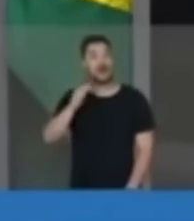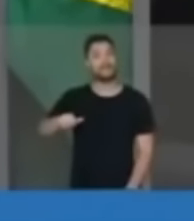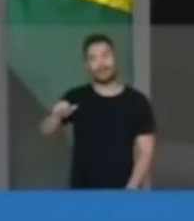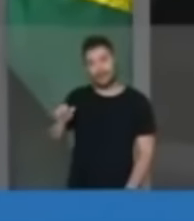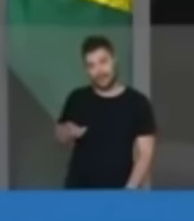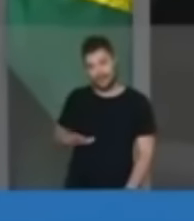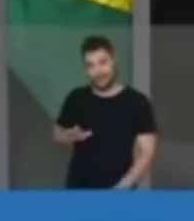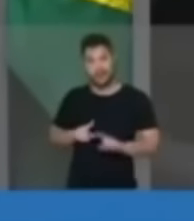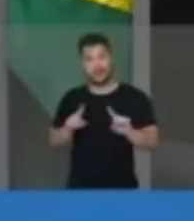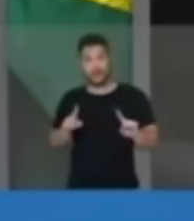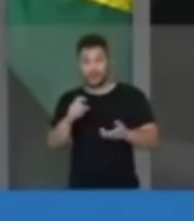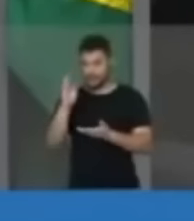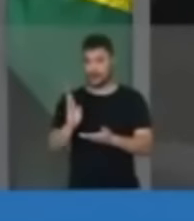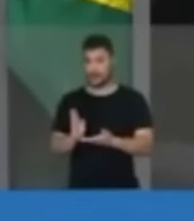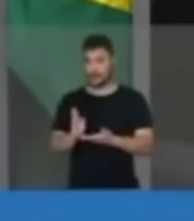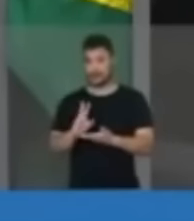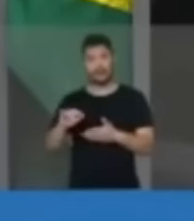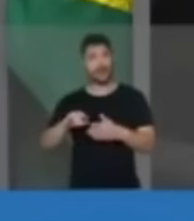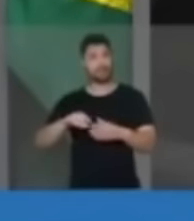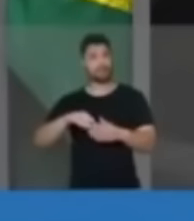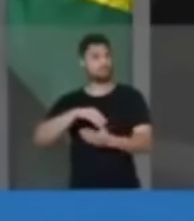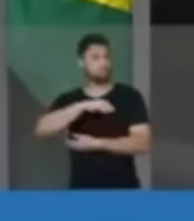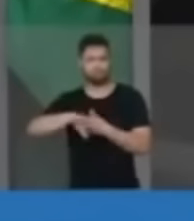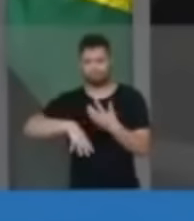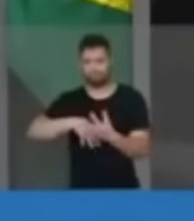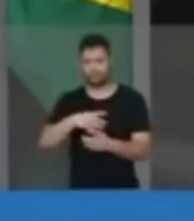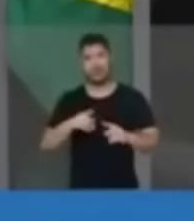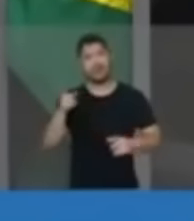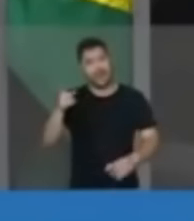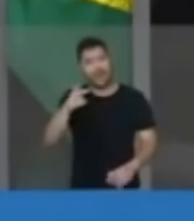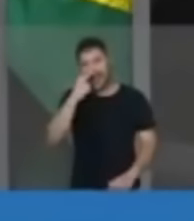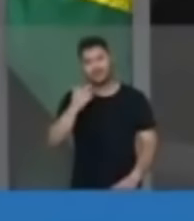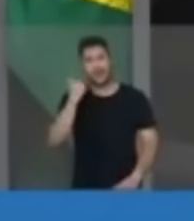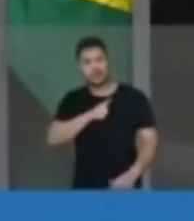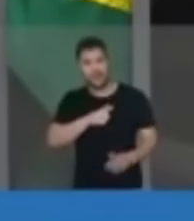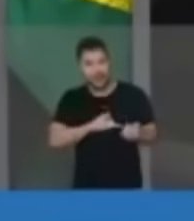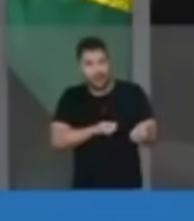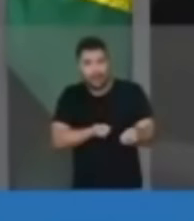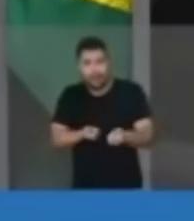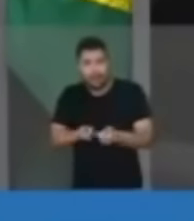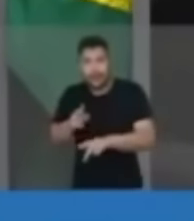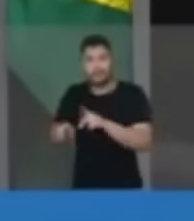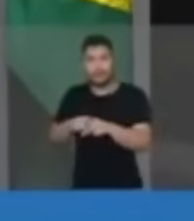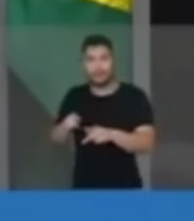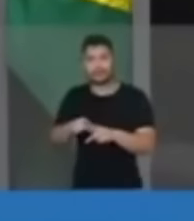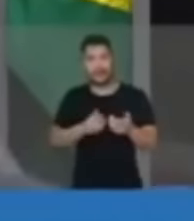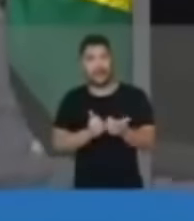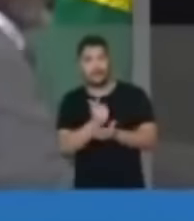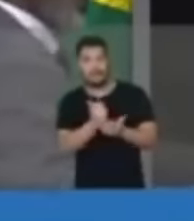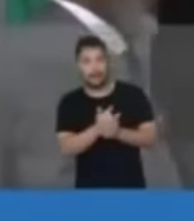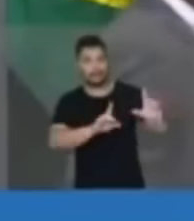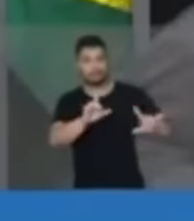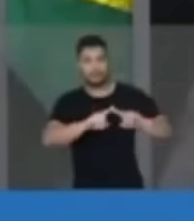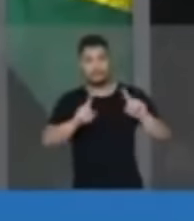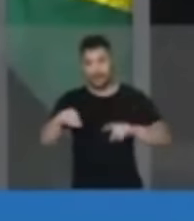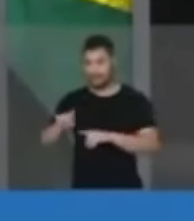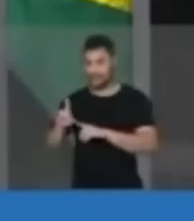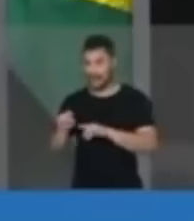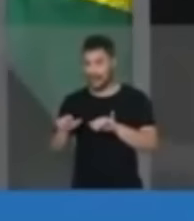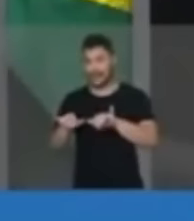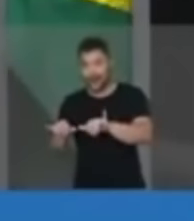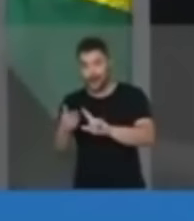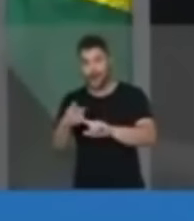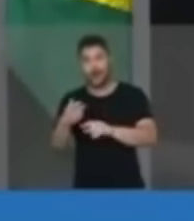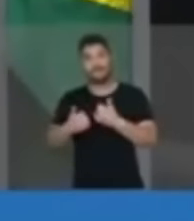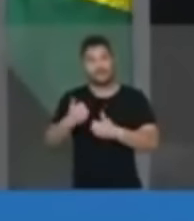vai tornar esse caldo. Ele acha que consegue enganar a população pagando a imprensa, mas quando bate no mercado, quando bate no preço do arroz, do